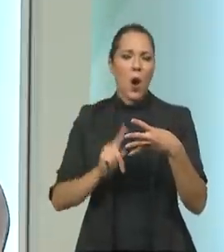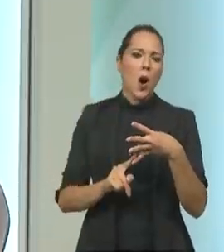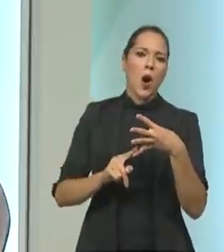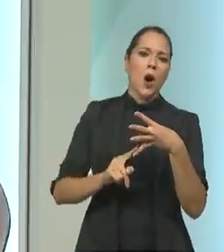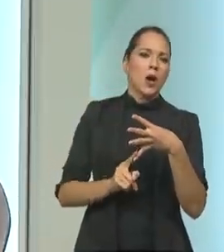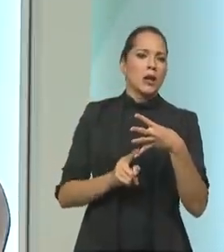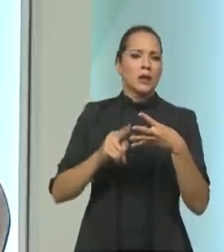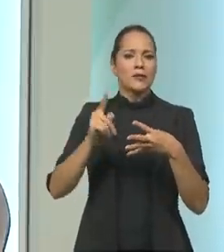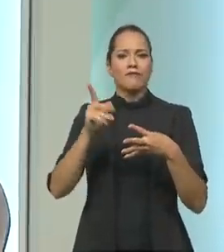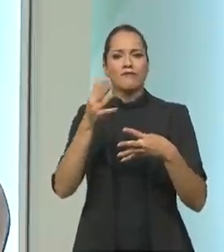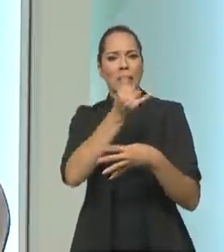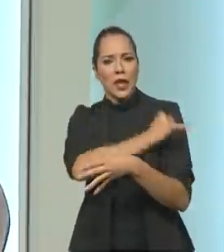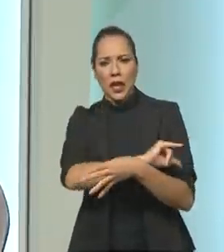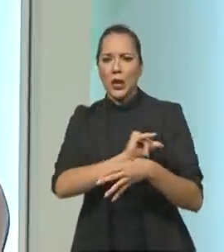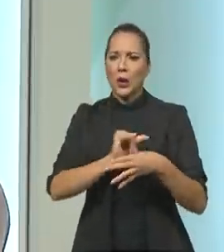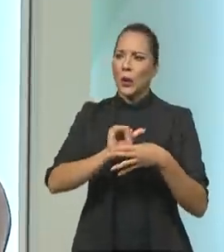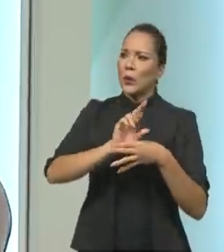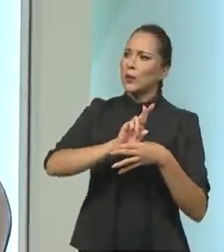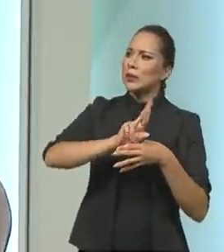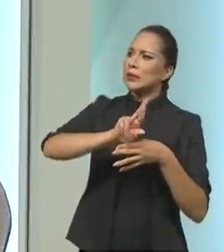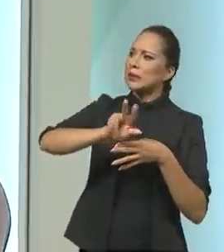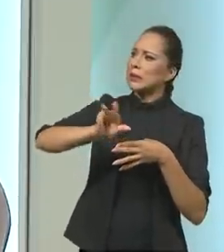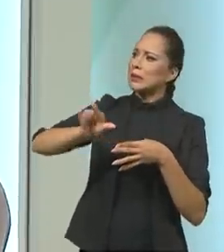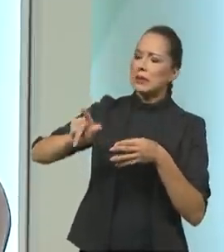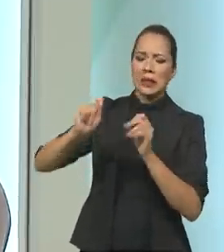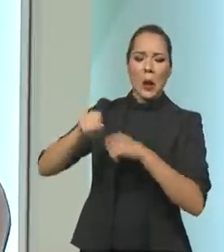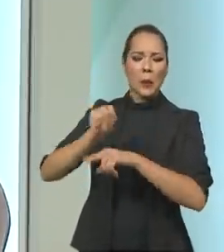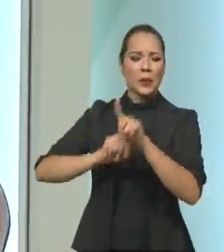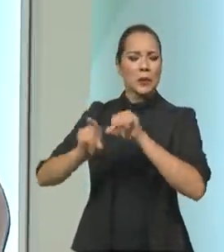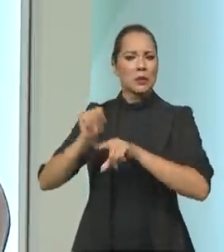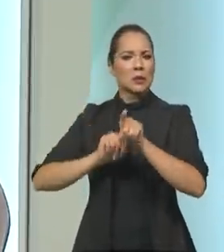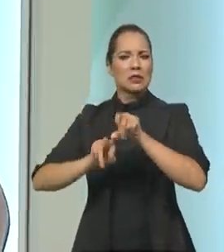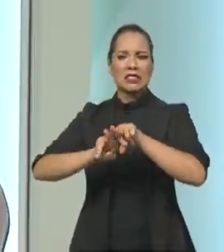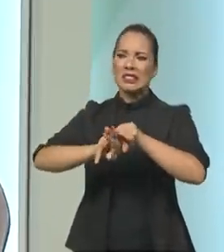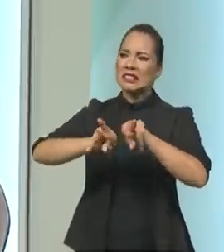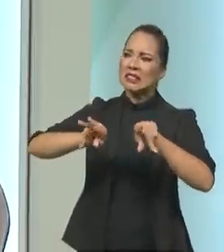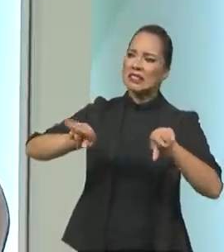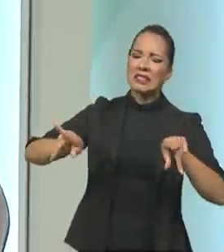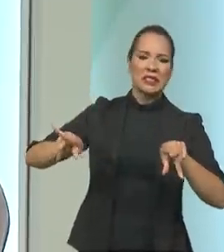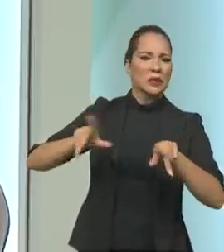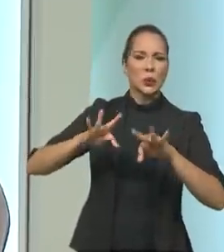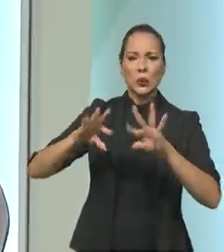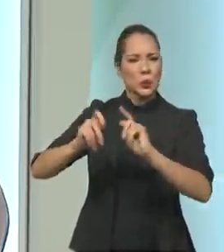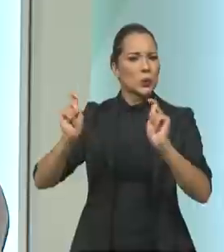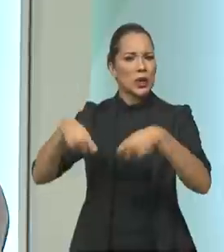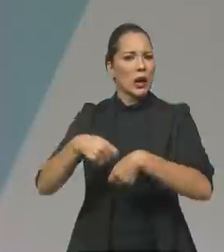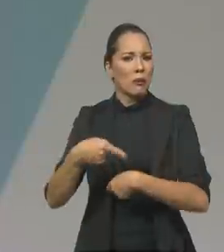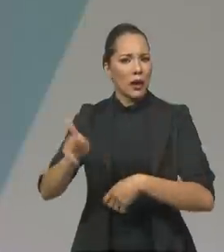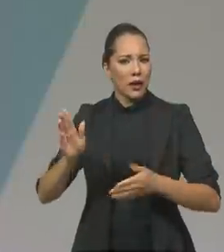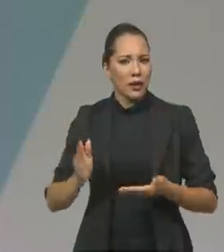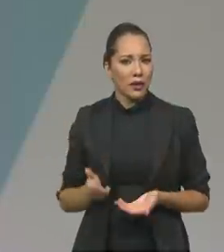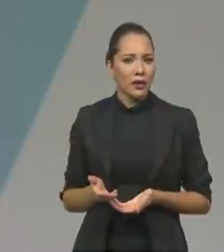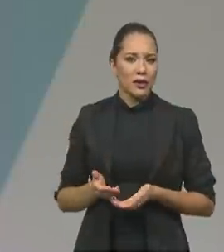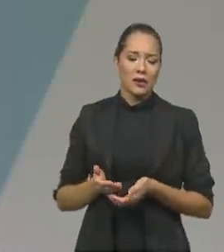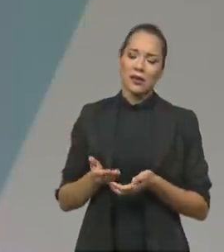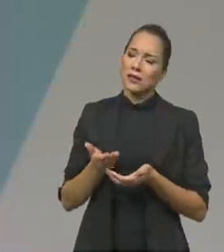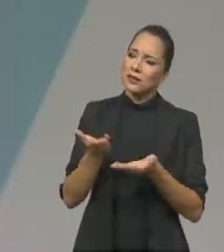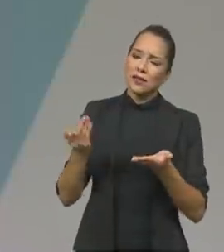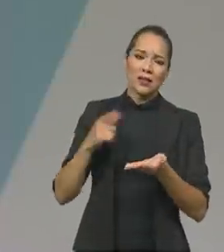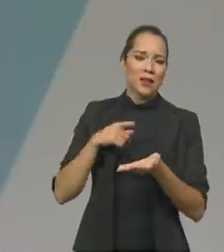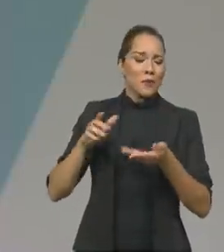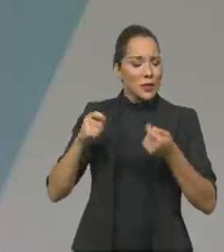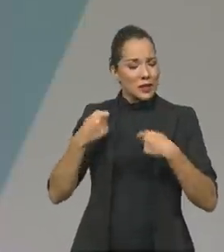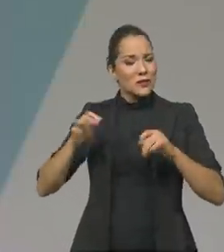Fernando de Noronha. Enfim, não faltam opções, Porto de Galinha, Salvador, Aracaju. Então, isso é que a gente tem que